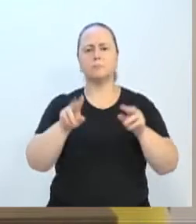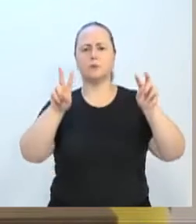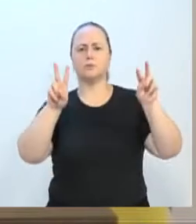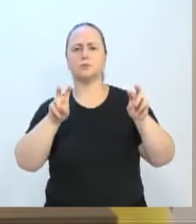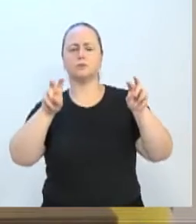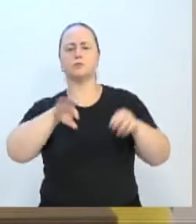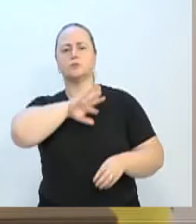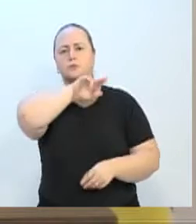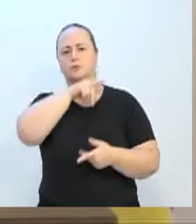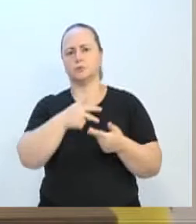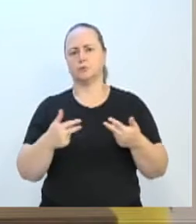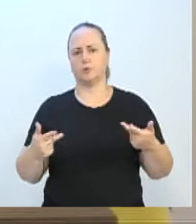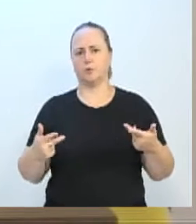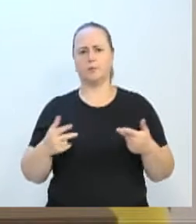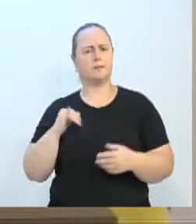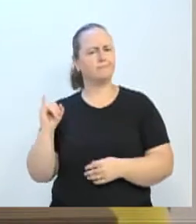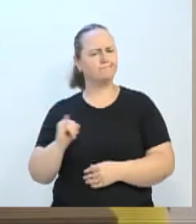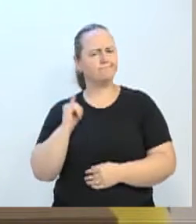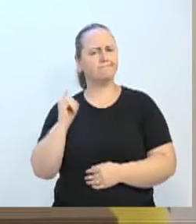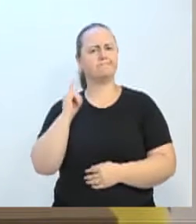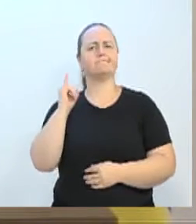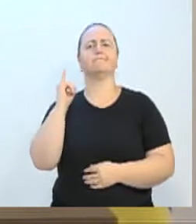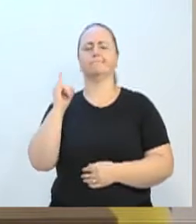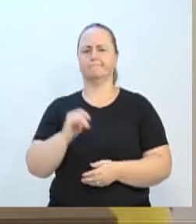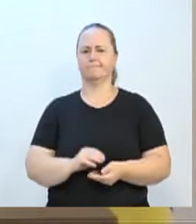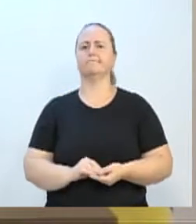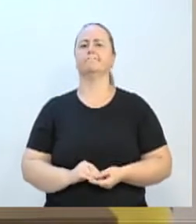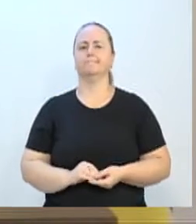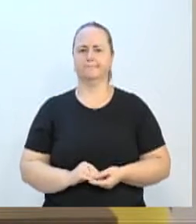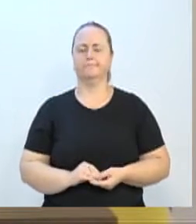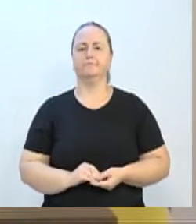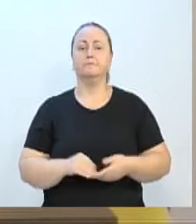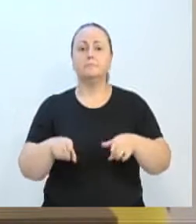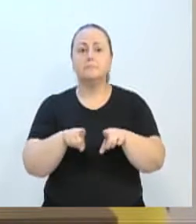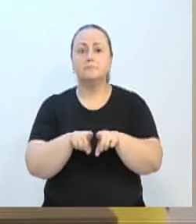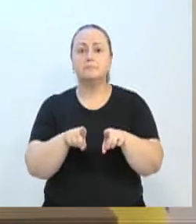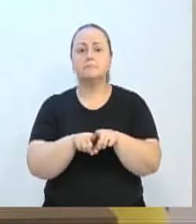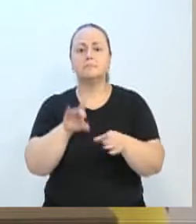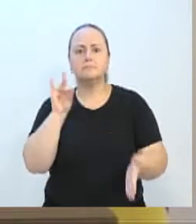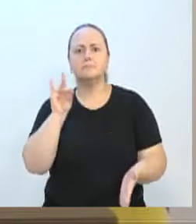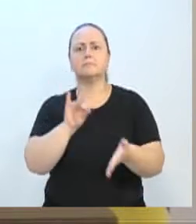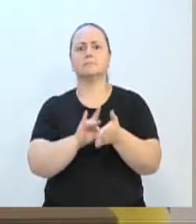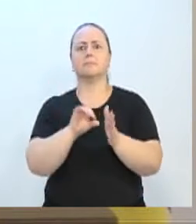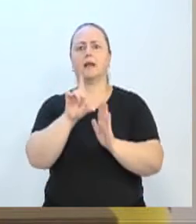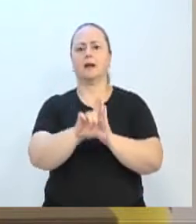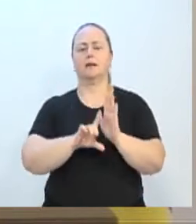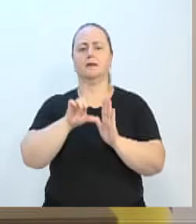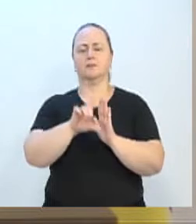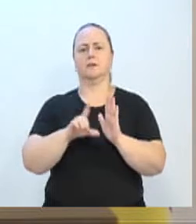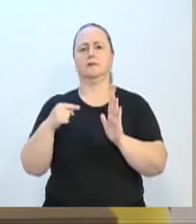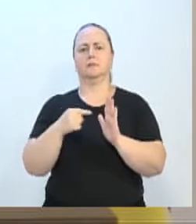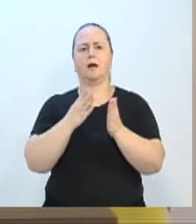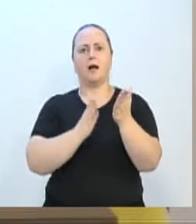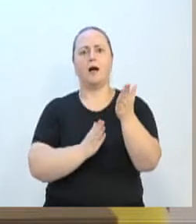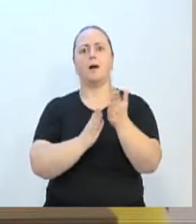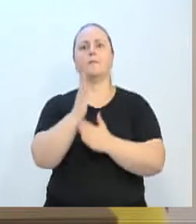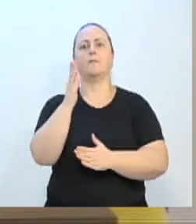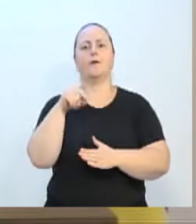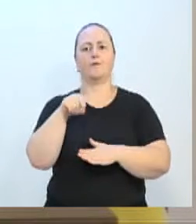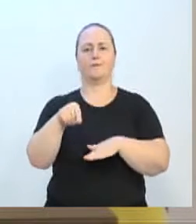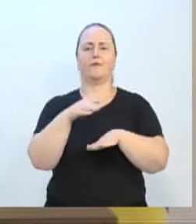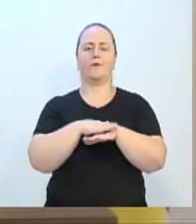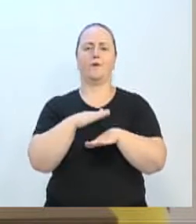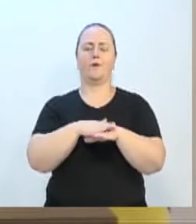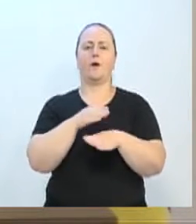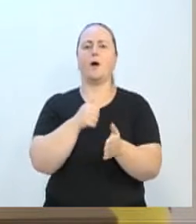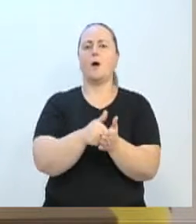animais. Isso é muito importante para que a gente possa enfrentar, inclusive, a legislação que a gente aprovou na legislatura passada da nossa autoria, que prevê a